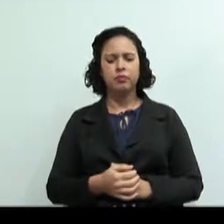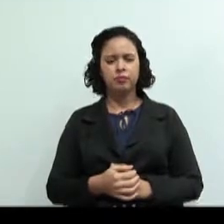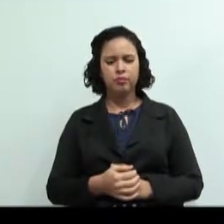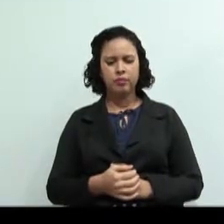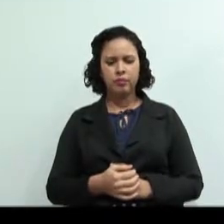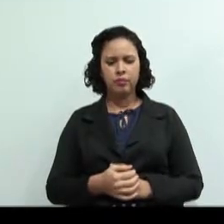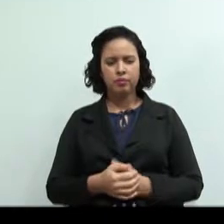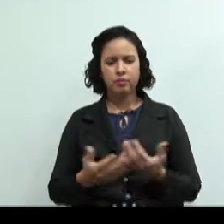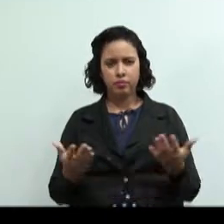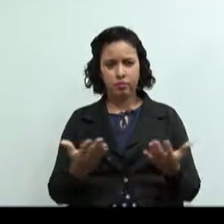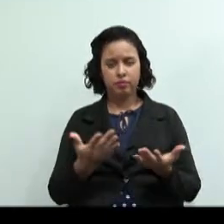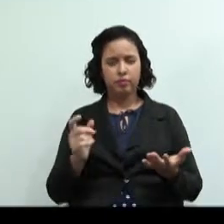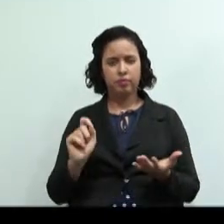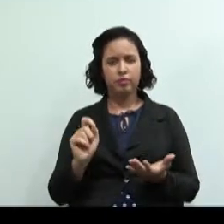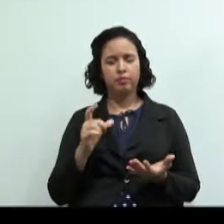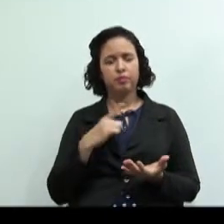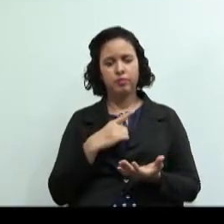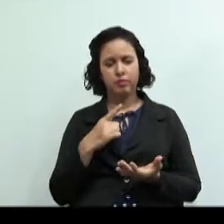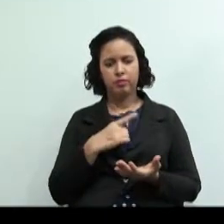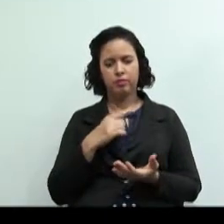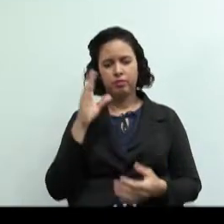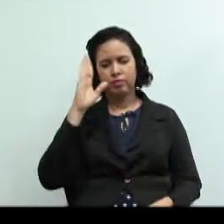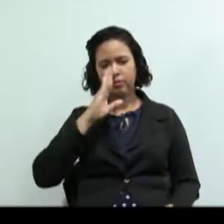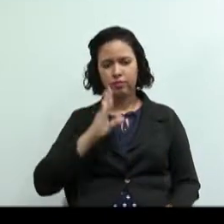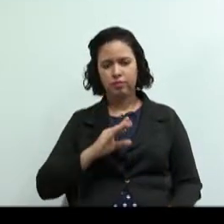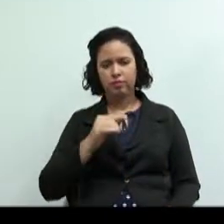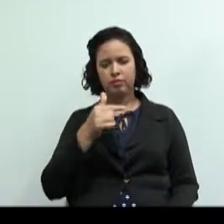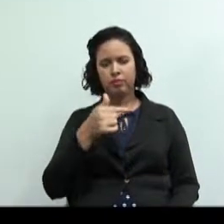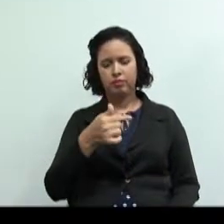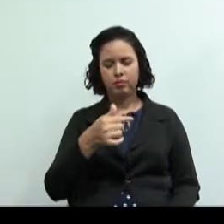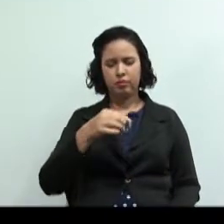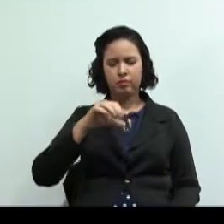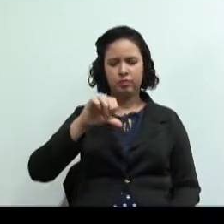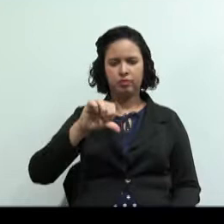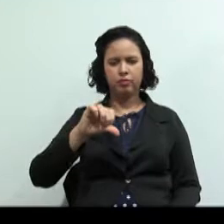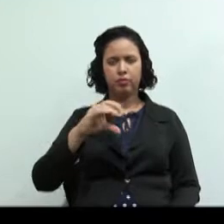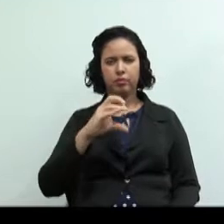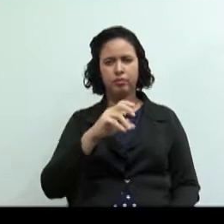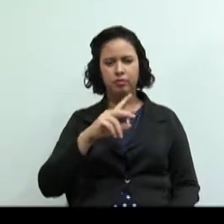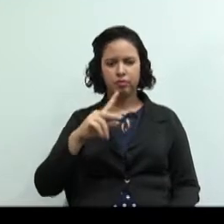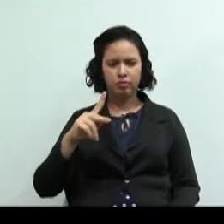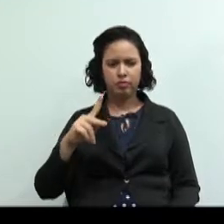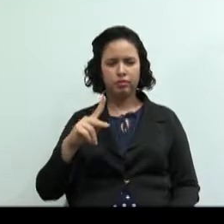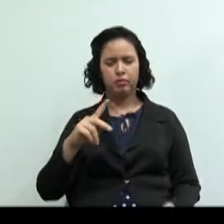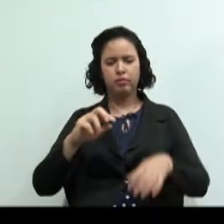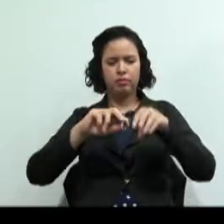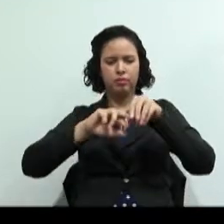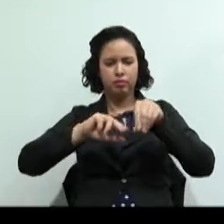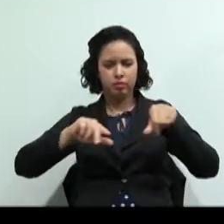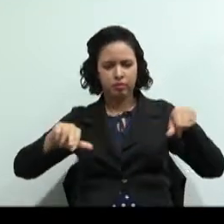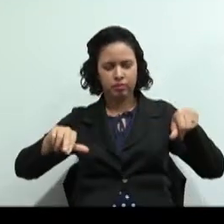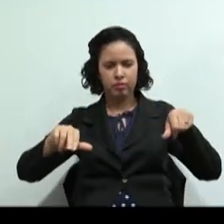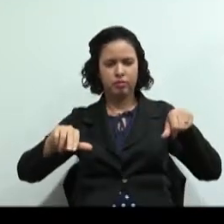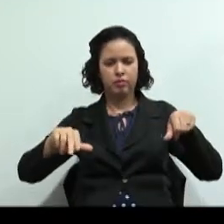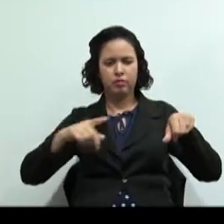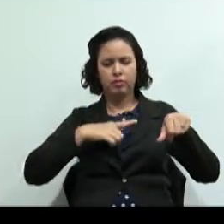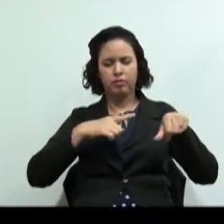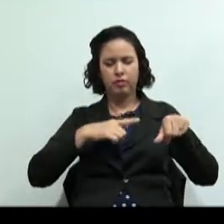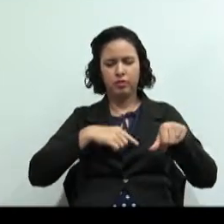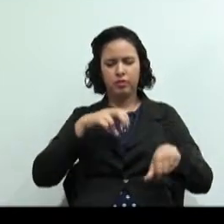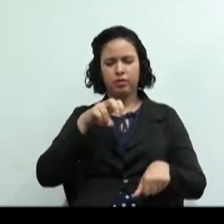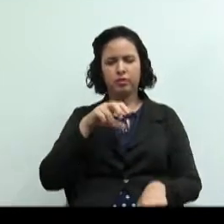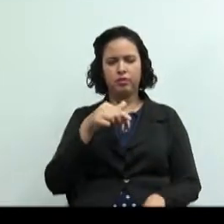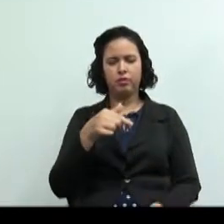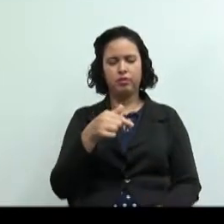Atualmente existem no Brasil 79 cooperativas minerais contam com 57